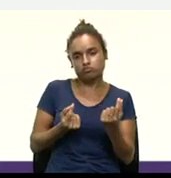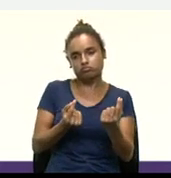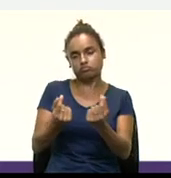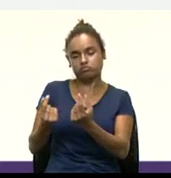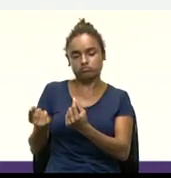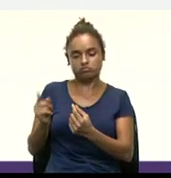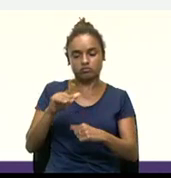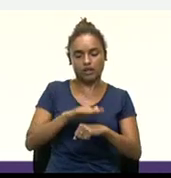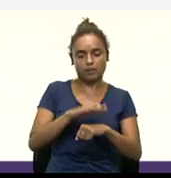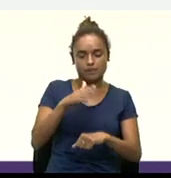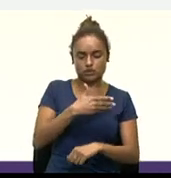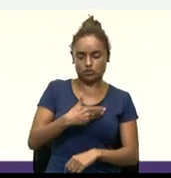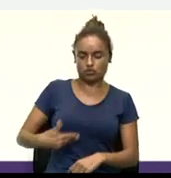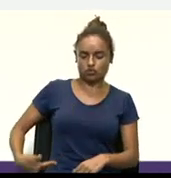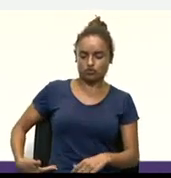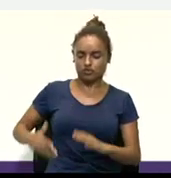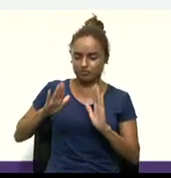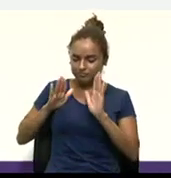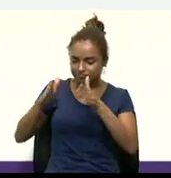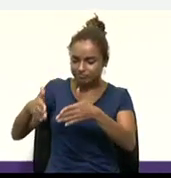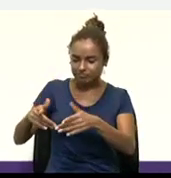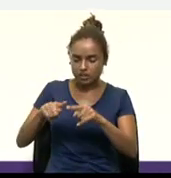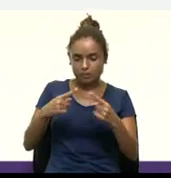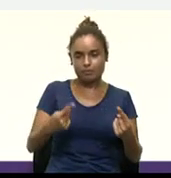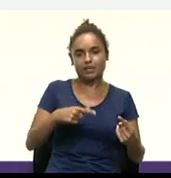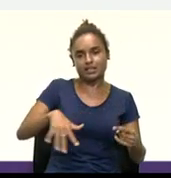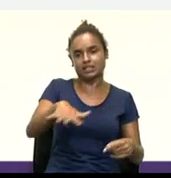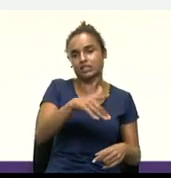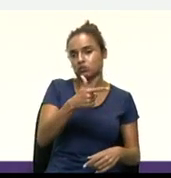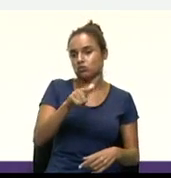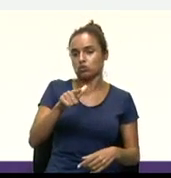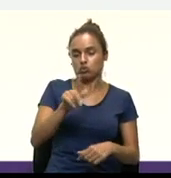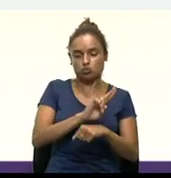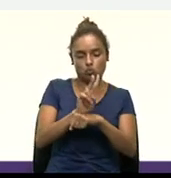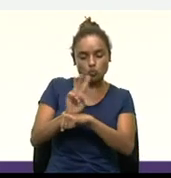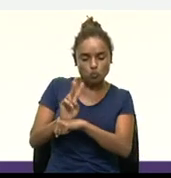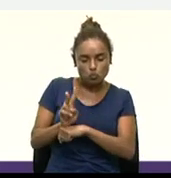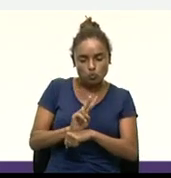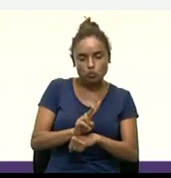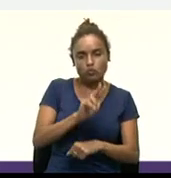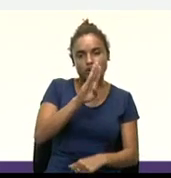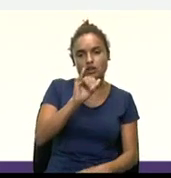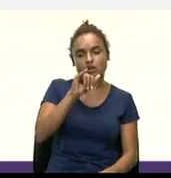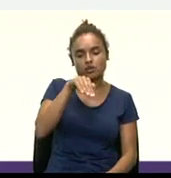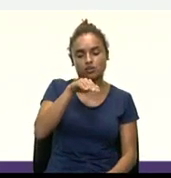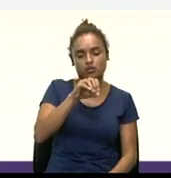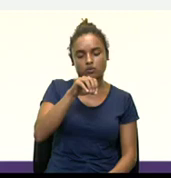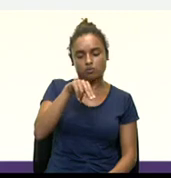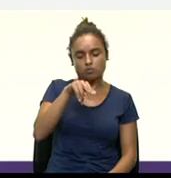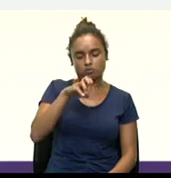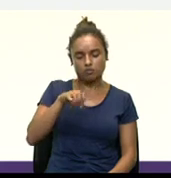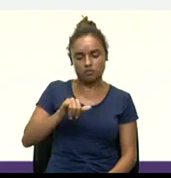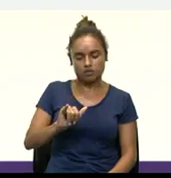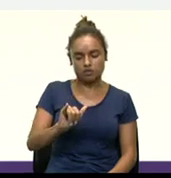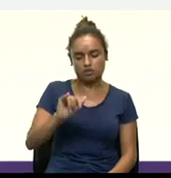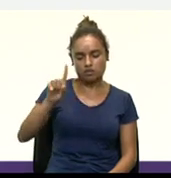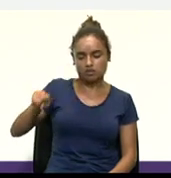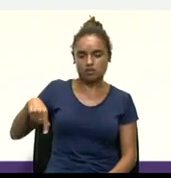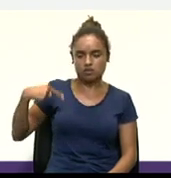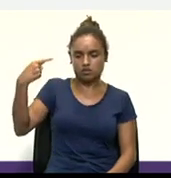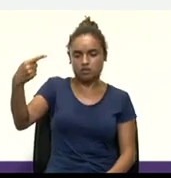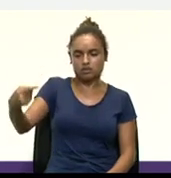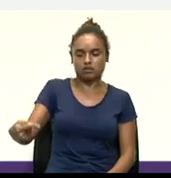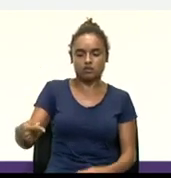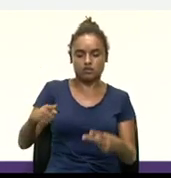descentralizado, totalmente computacionado, chamado B-money. E aí, logo em seguida,